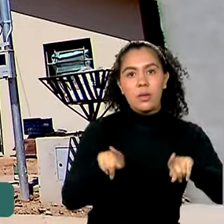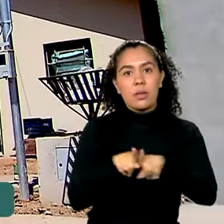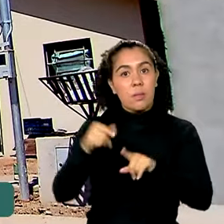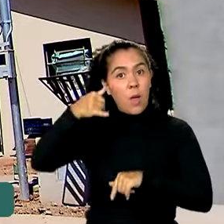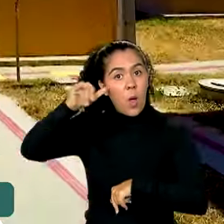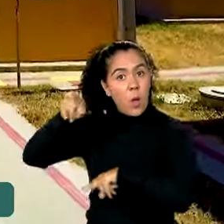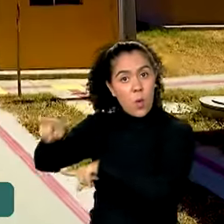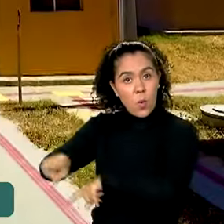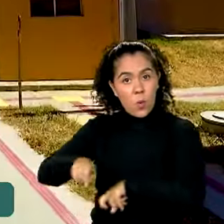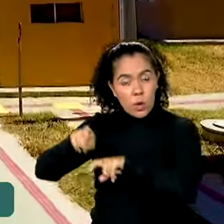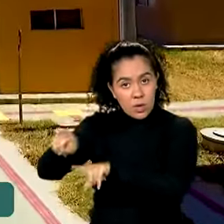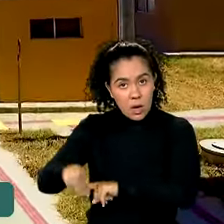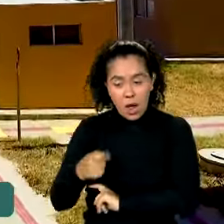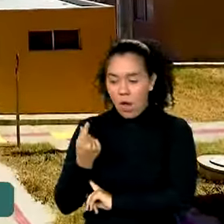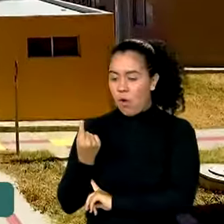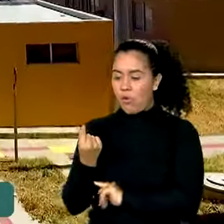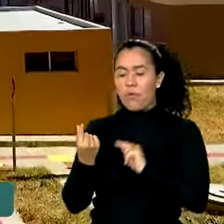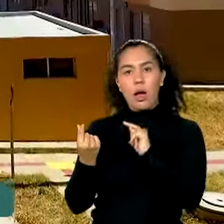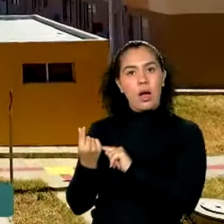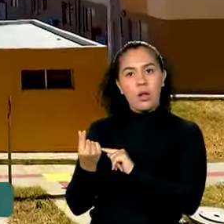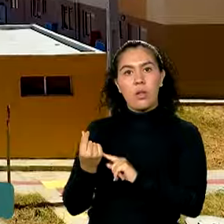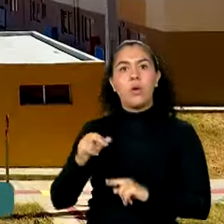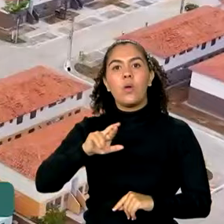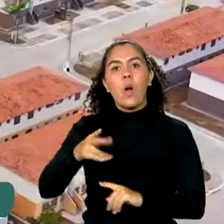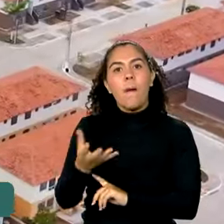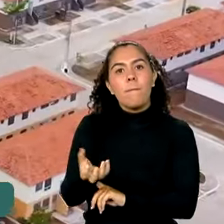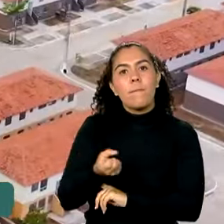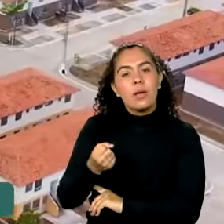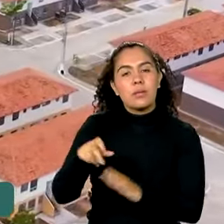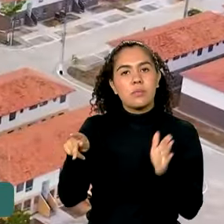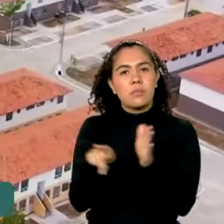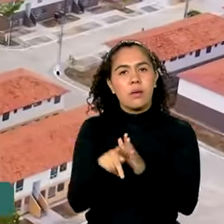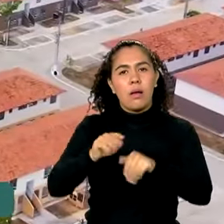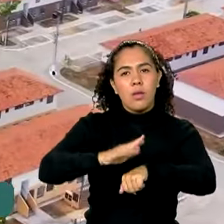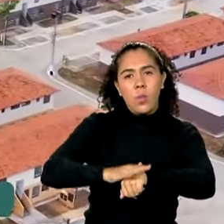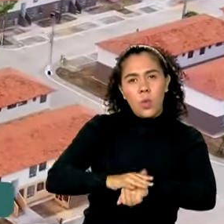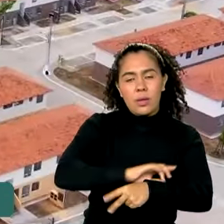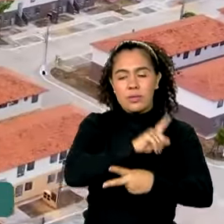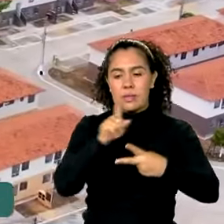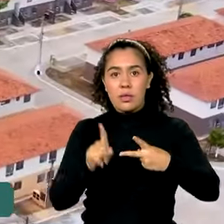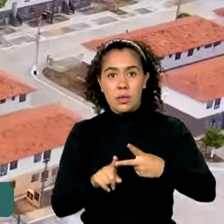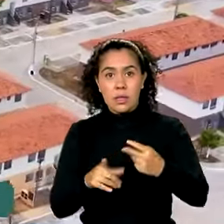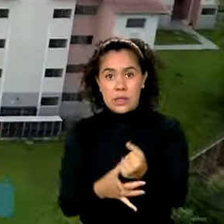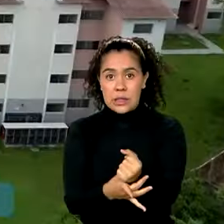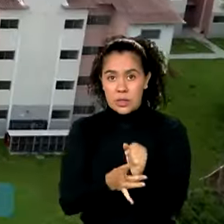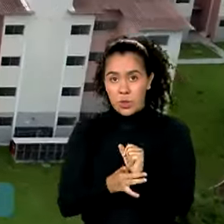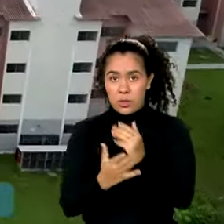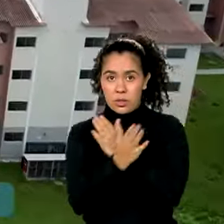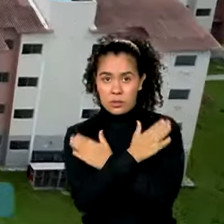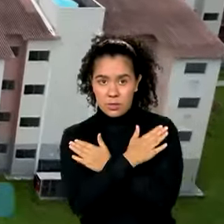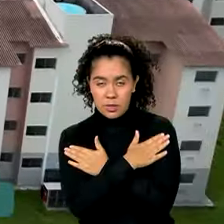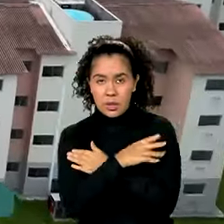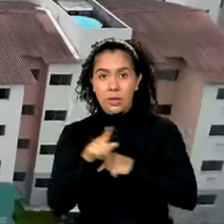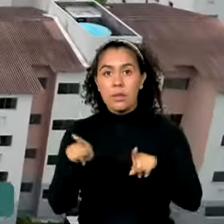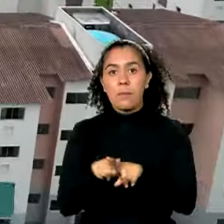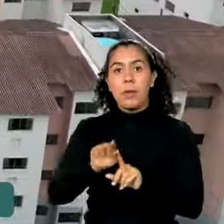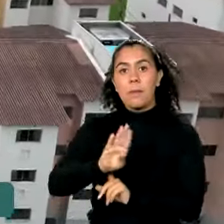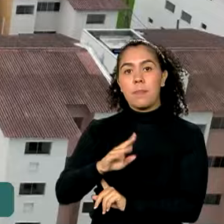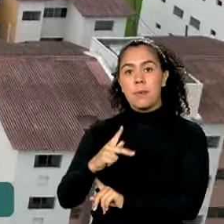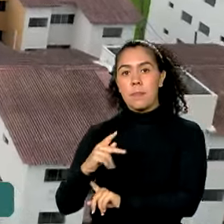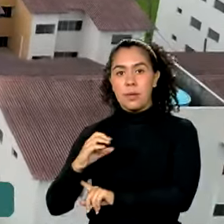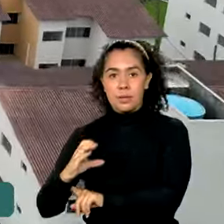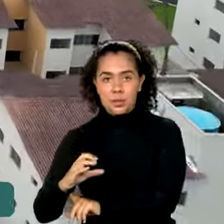esse valor não leva em conta benefícios como auxílio doença seguro-desemprego benefício de prestação